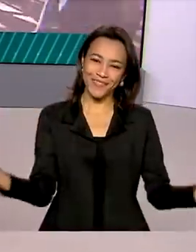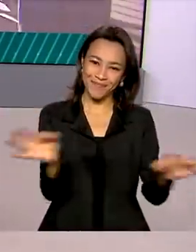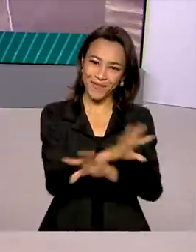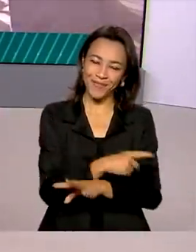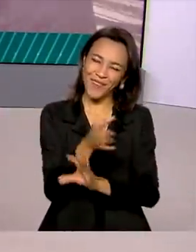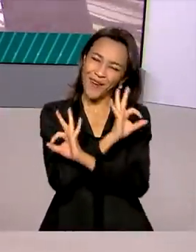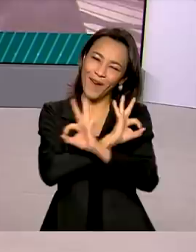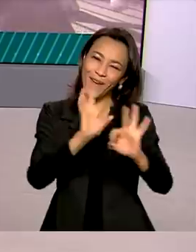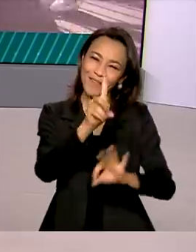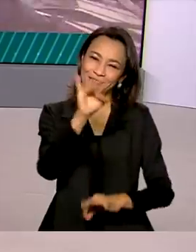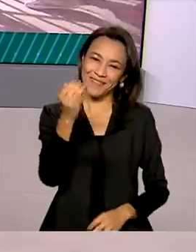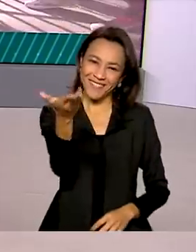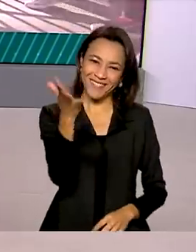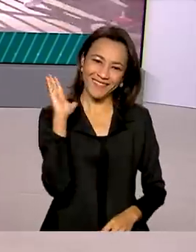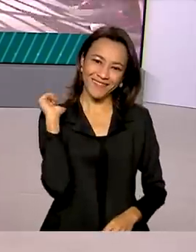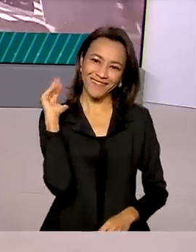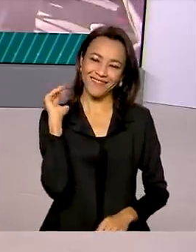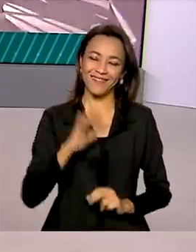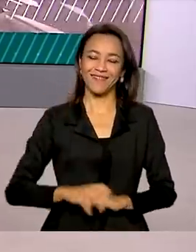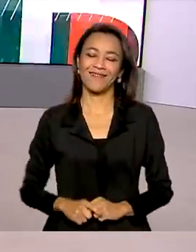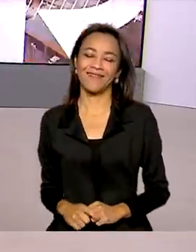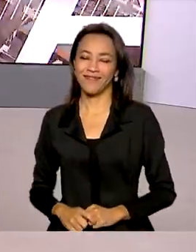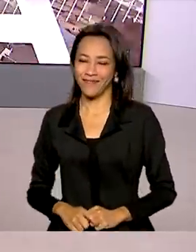aqui. Um ótimo dia para você. Tchau, tchau.